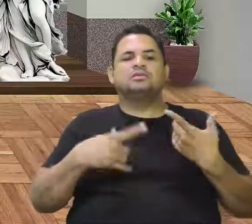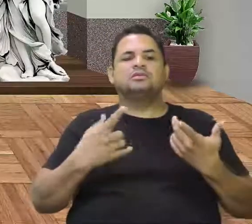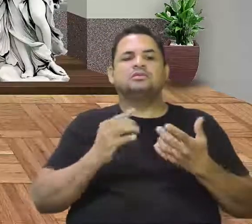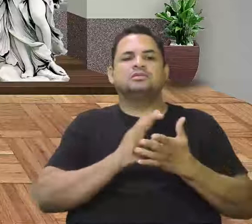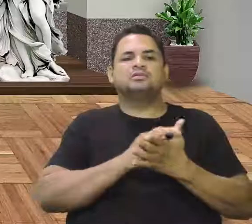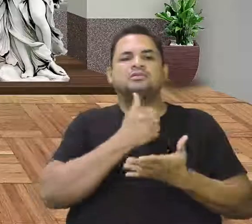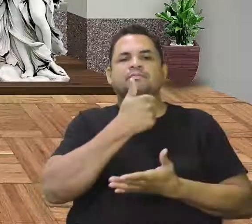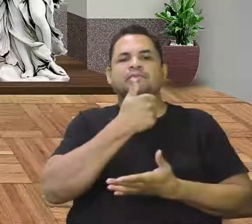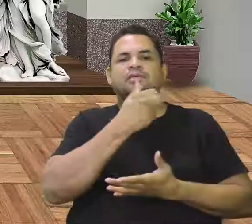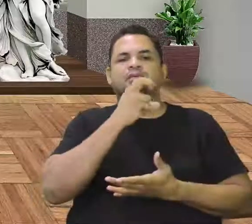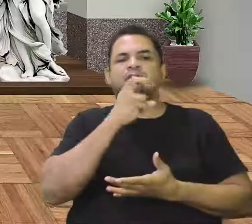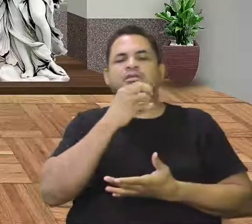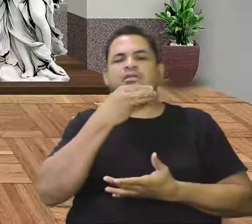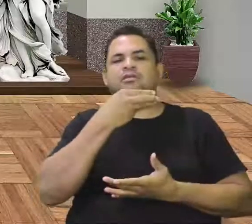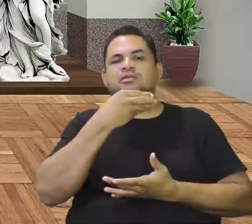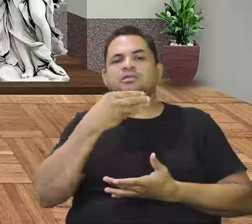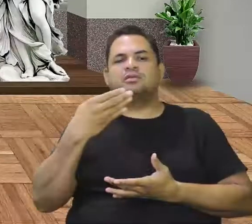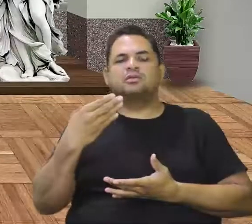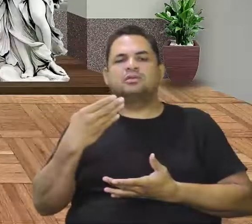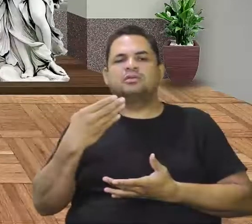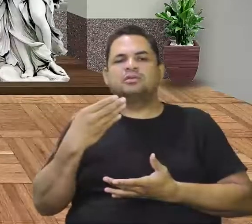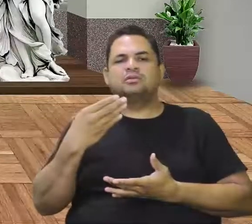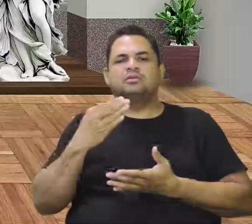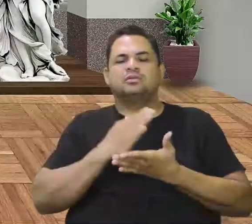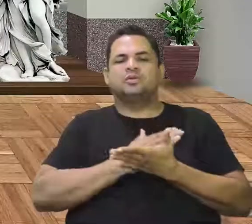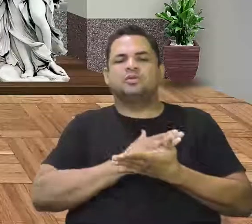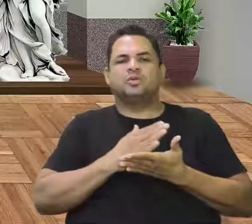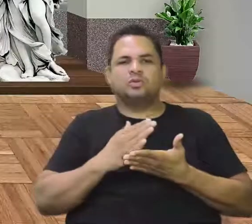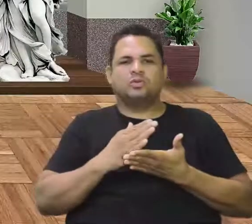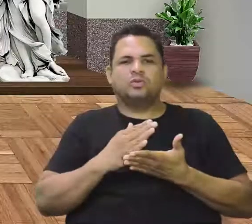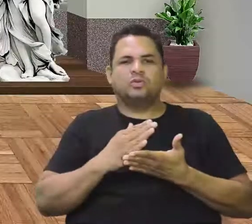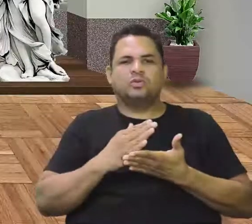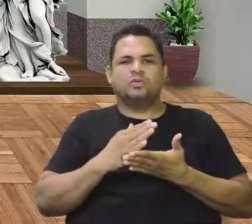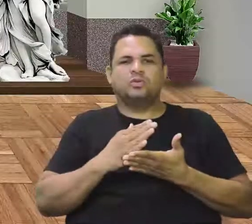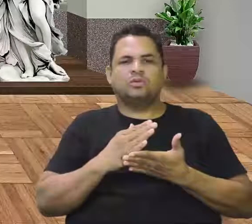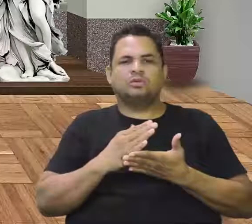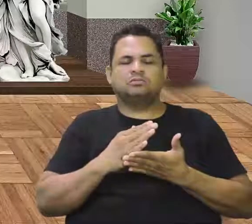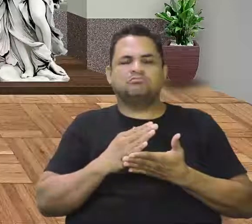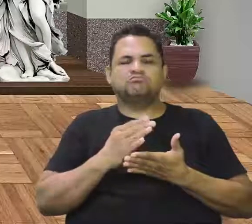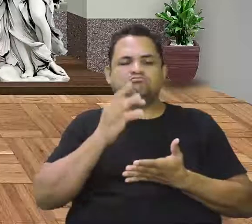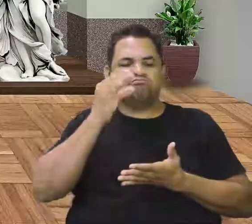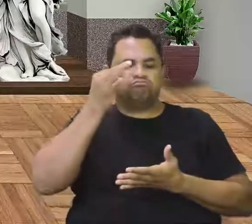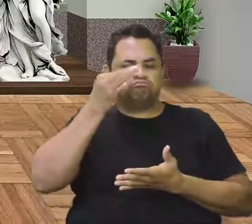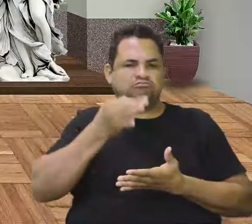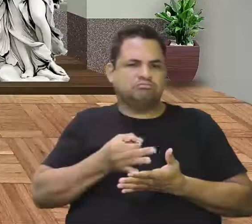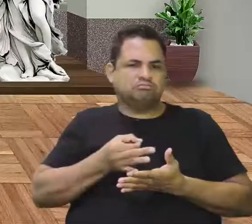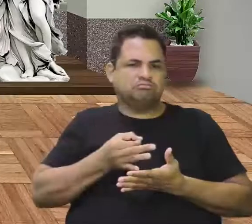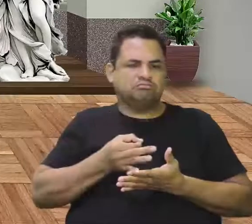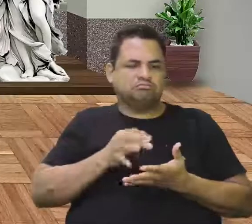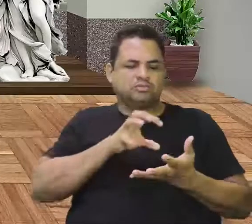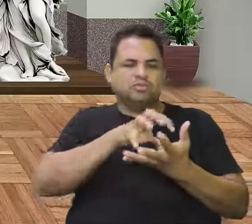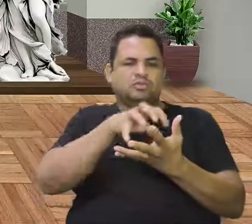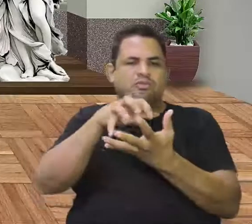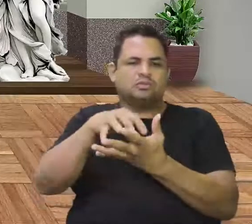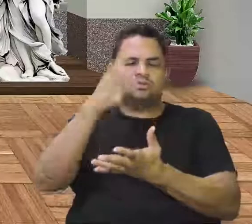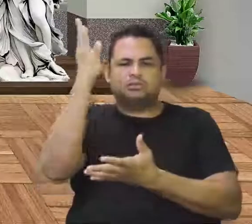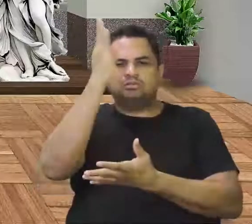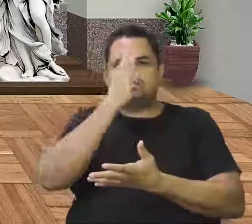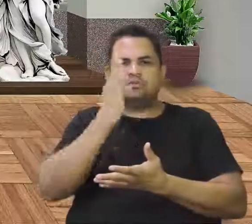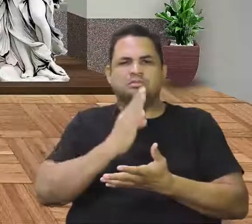em 1534 que começa efetivamente a ser colonizado o Brasil com as